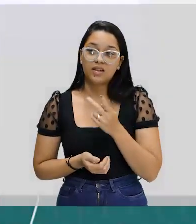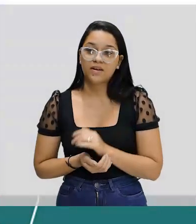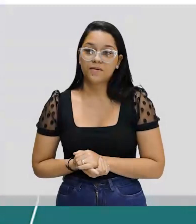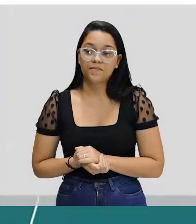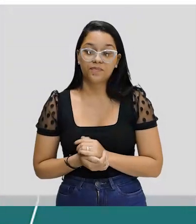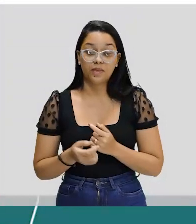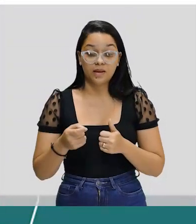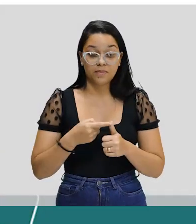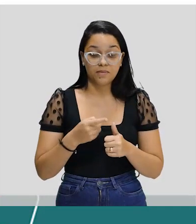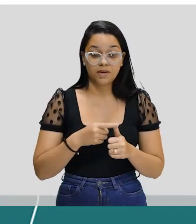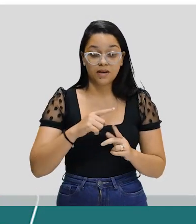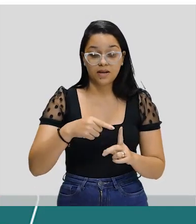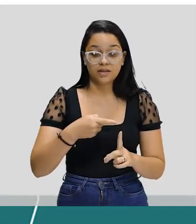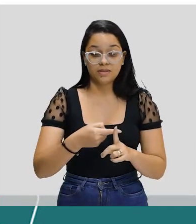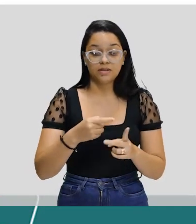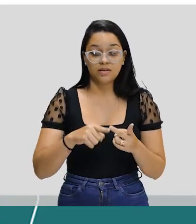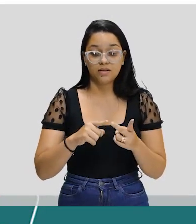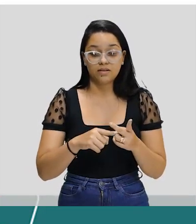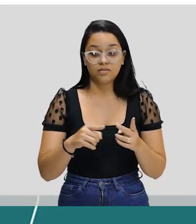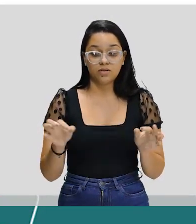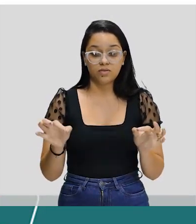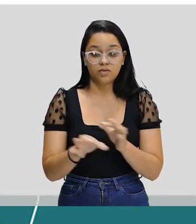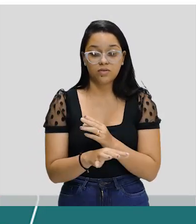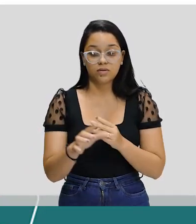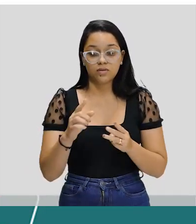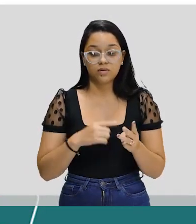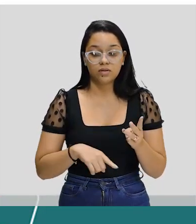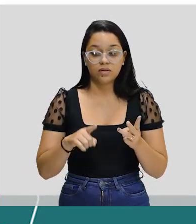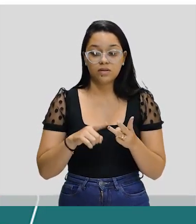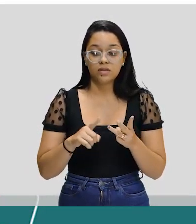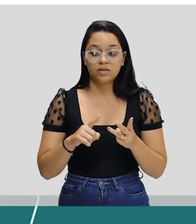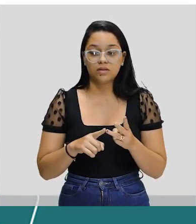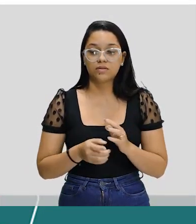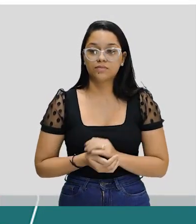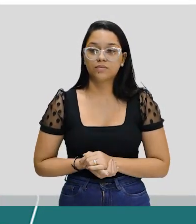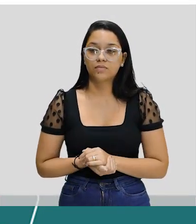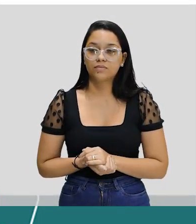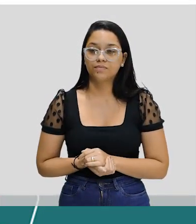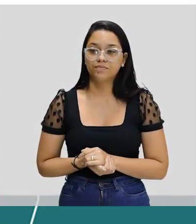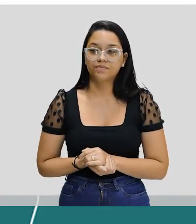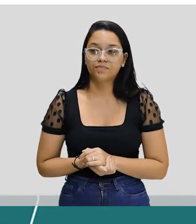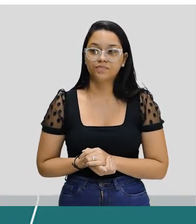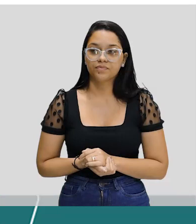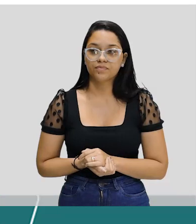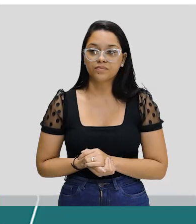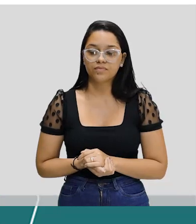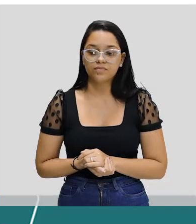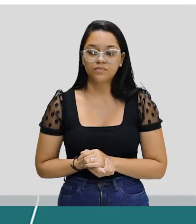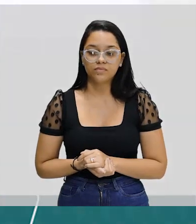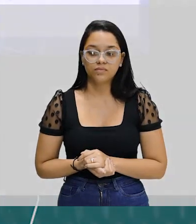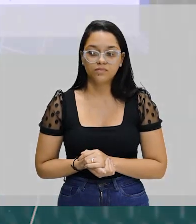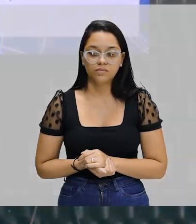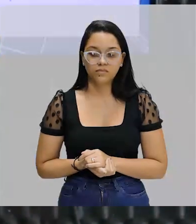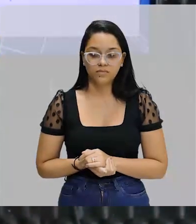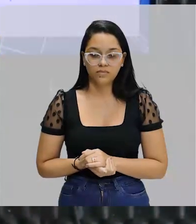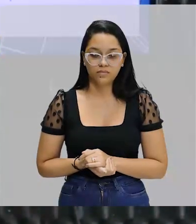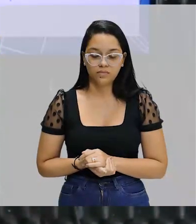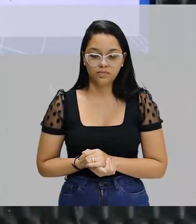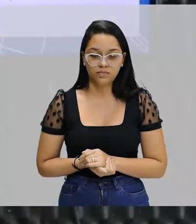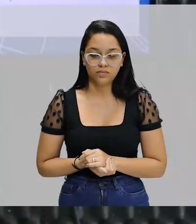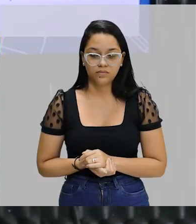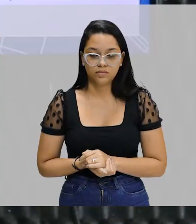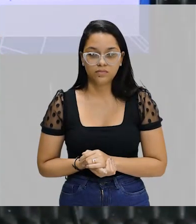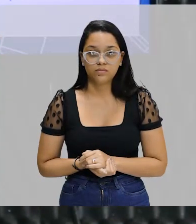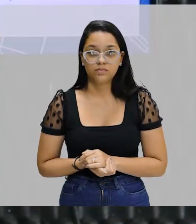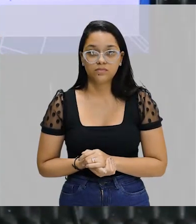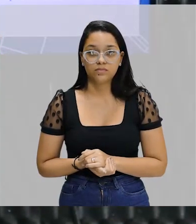Então, a primeira é a adição, tá? Vou voltar aqui para você ver, ó. No novo guia para você entender o efeito da crise global no